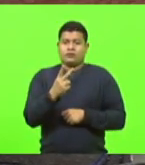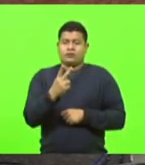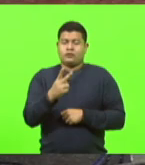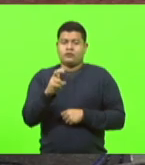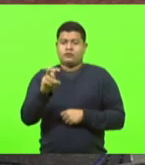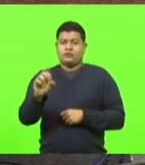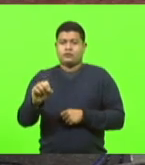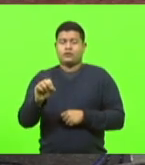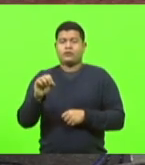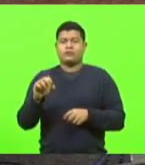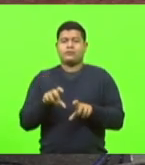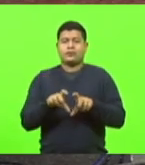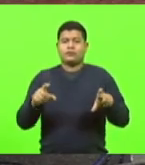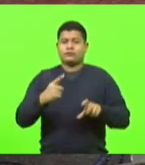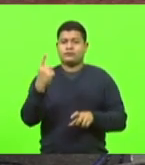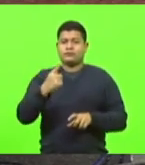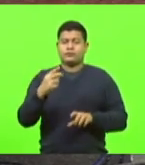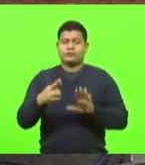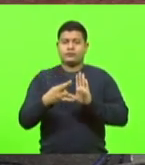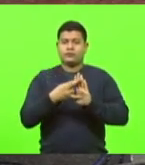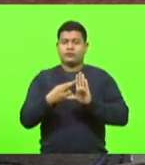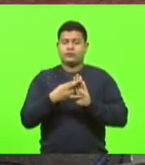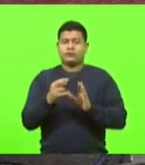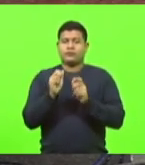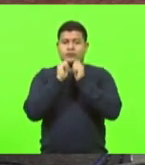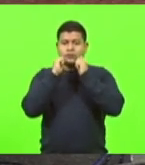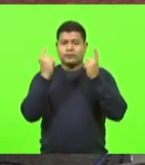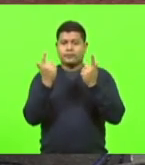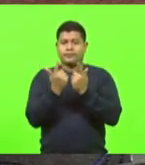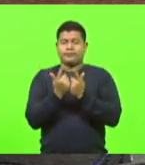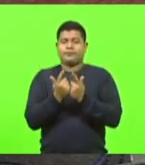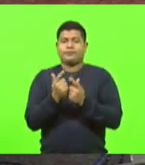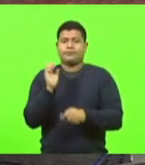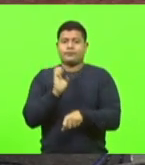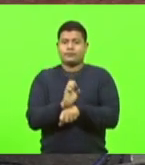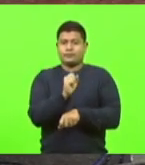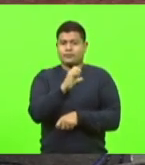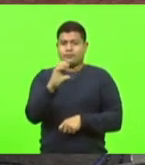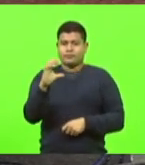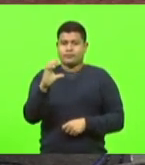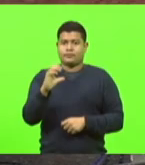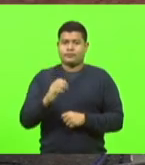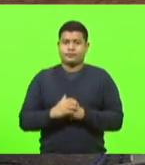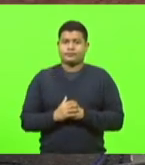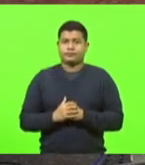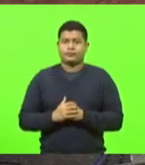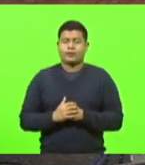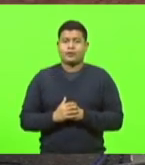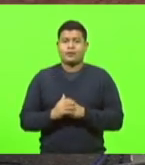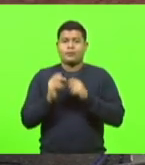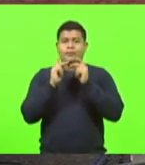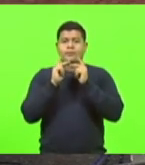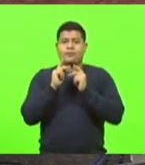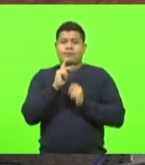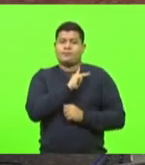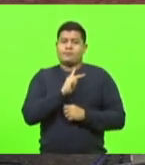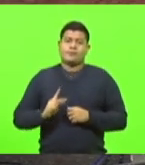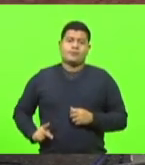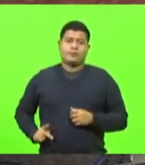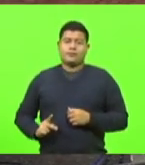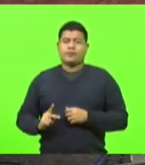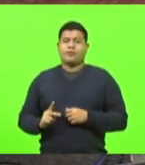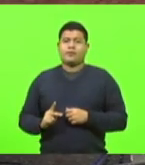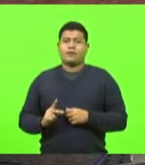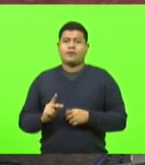único do Regimento Interno da Assembleia Legislativa do Estado de Santa Catarina. O senhor presidente prorrogou, por tempo